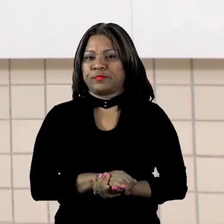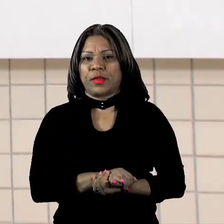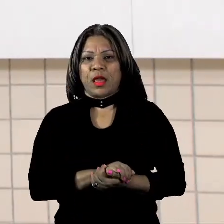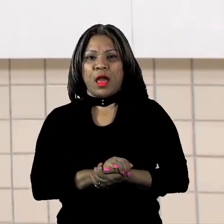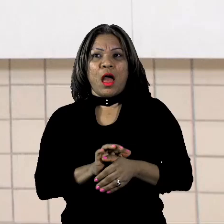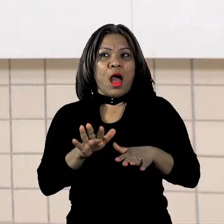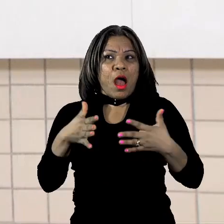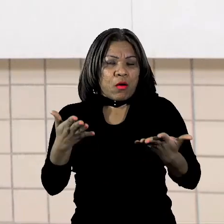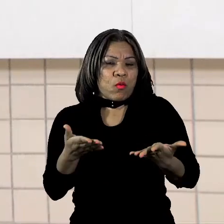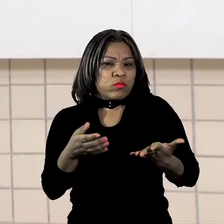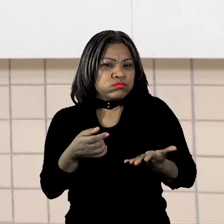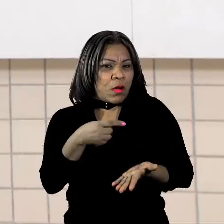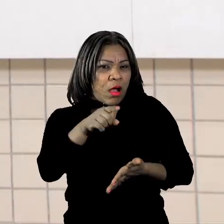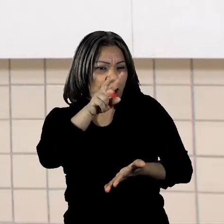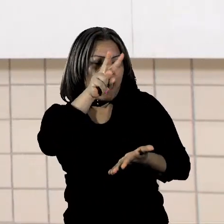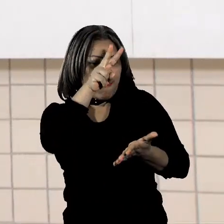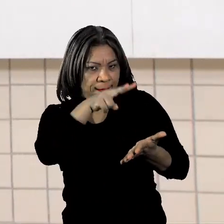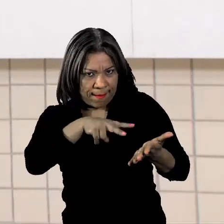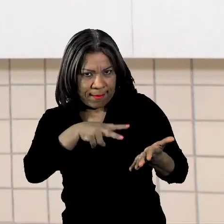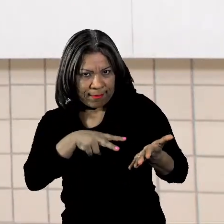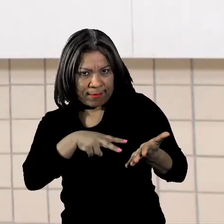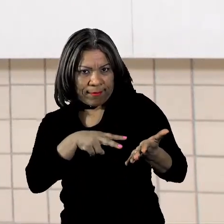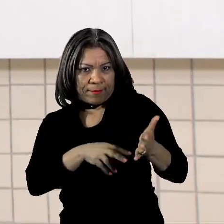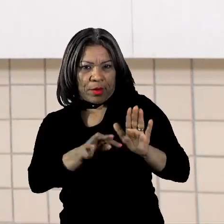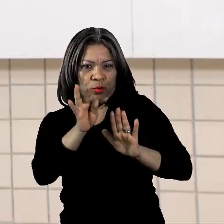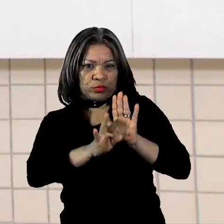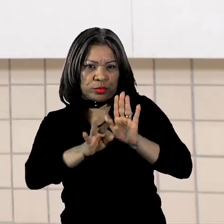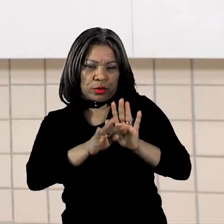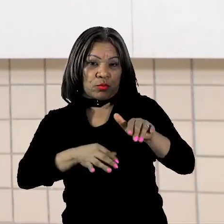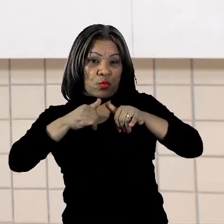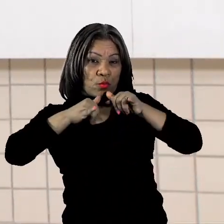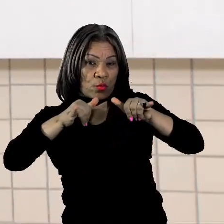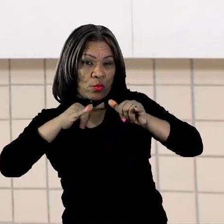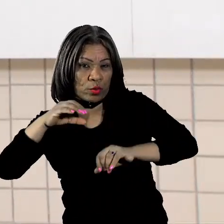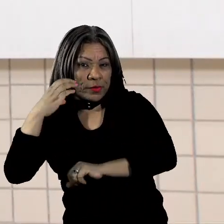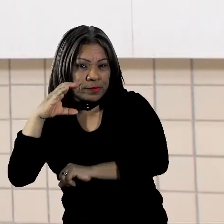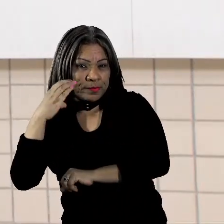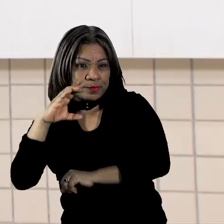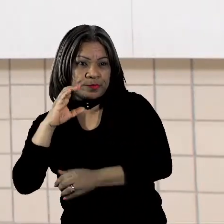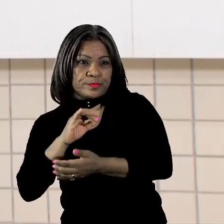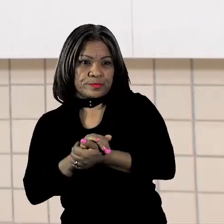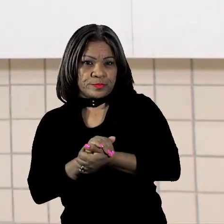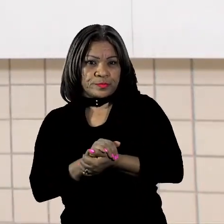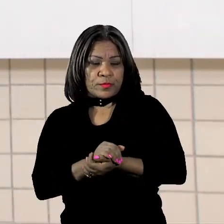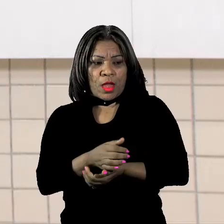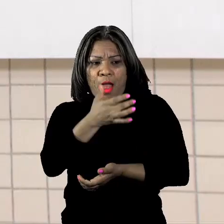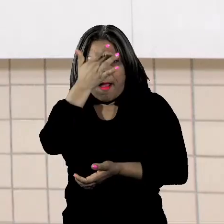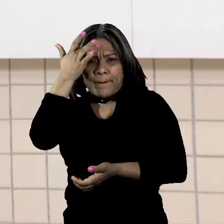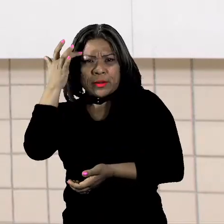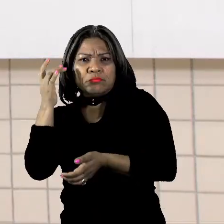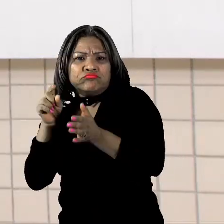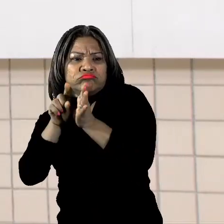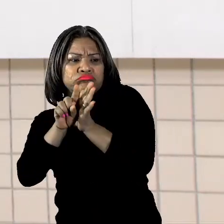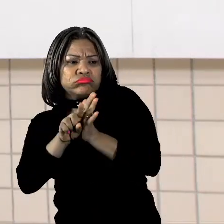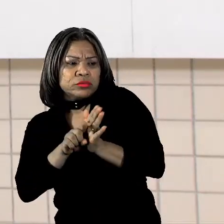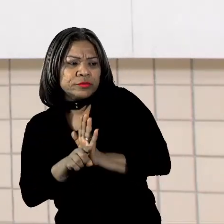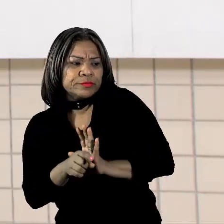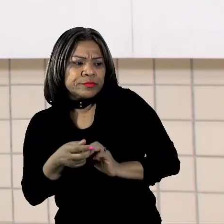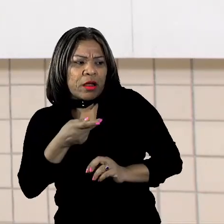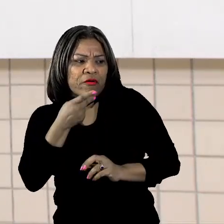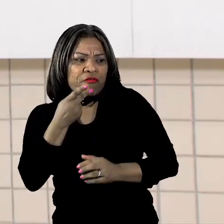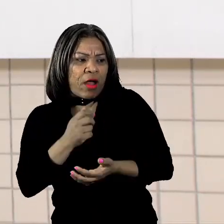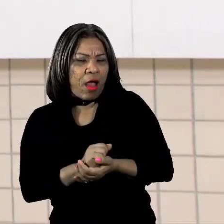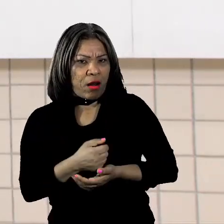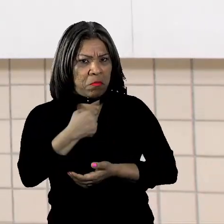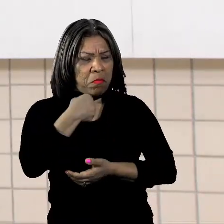você vai ler um texto de divulgação científica, o cientista, pesquisador, ele não fala assim, Eu